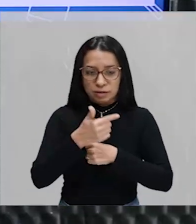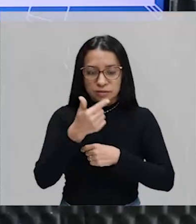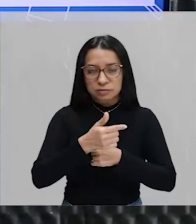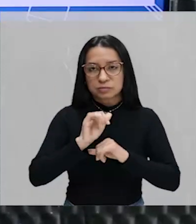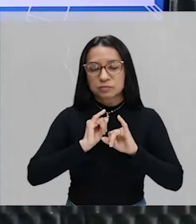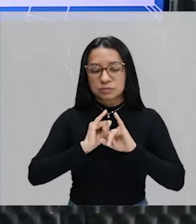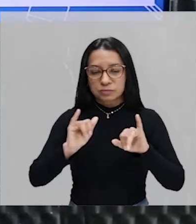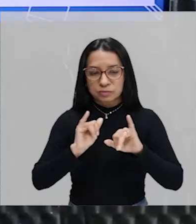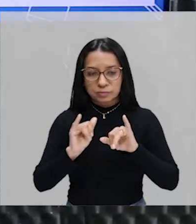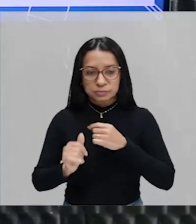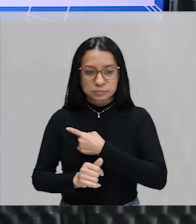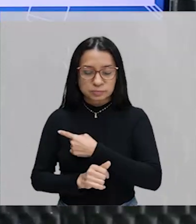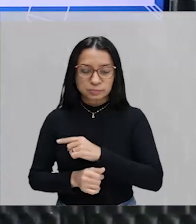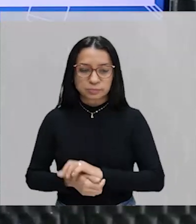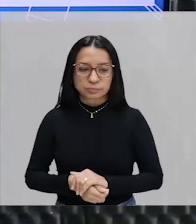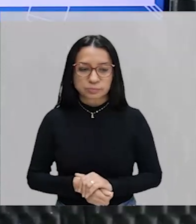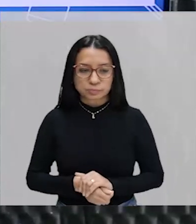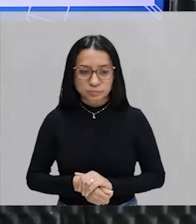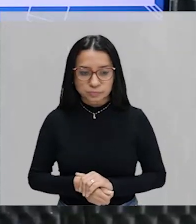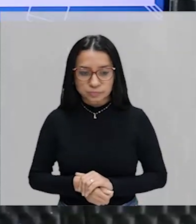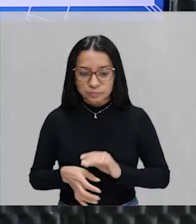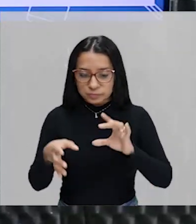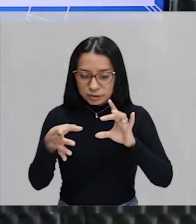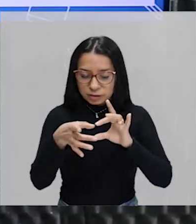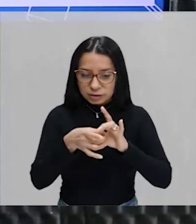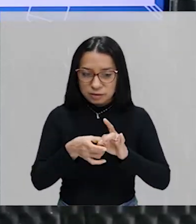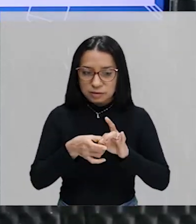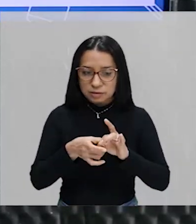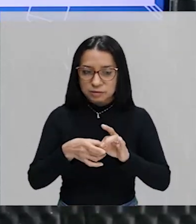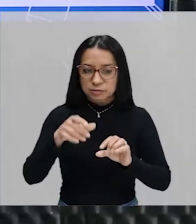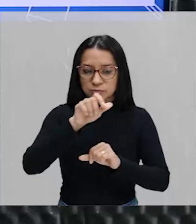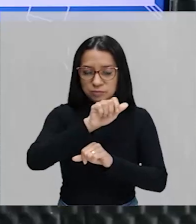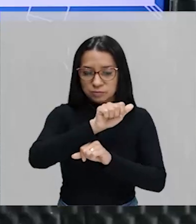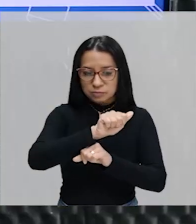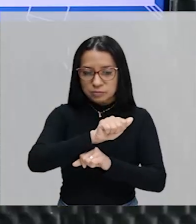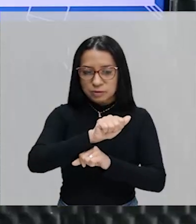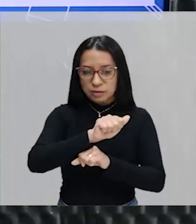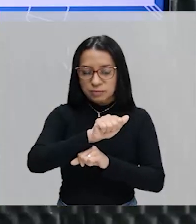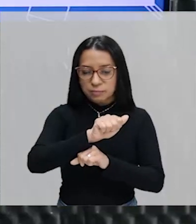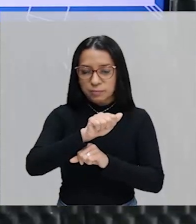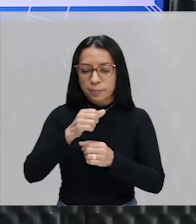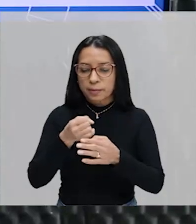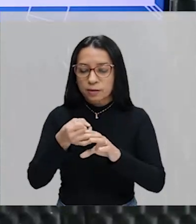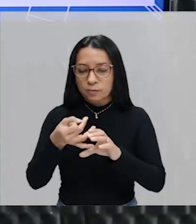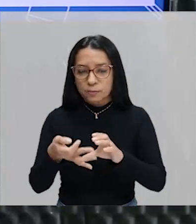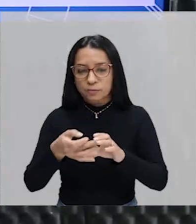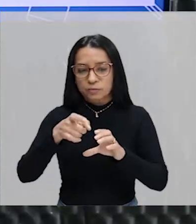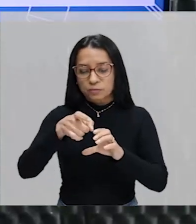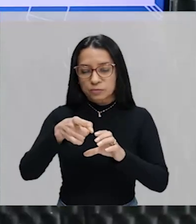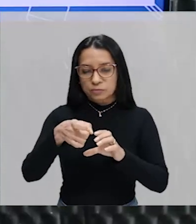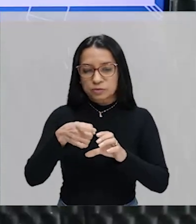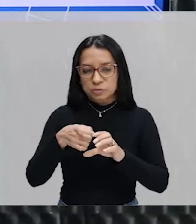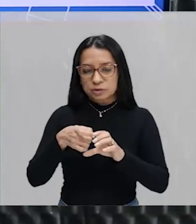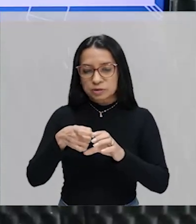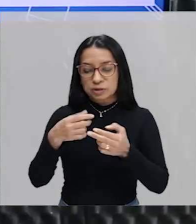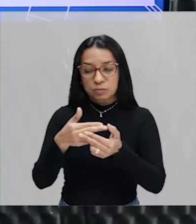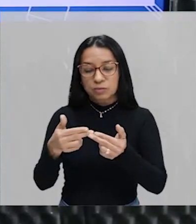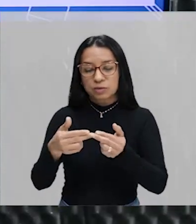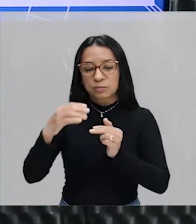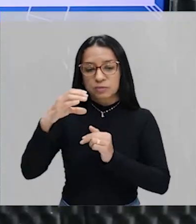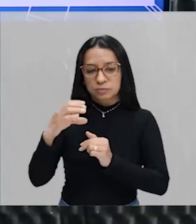a interseção entre o conjunto A e o conjunto X é o elemento C. A